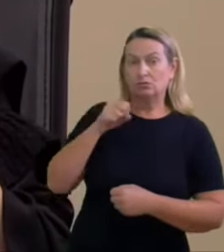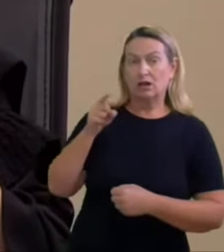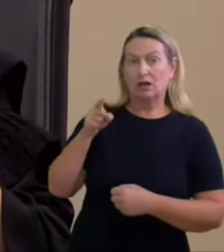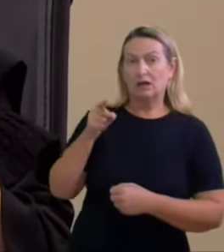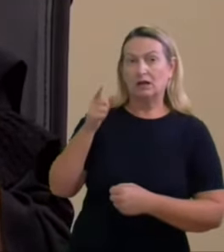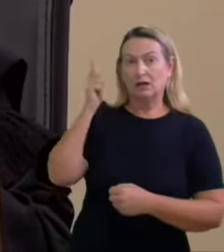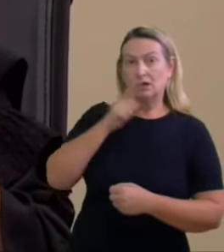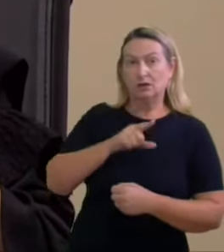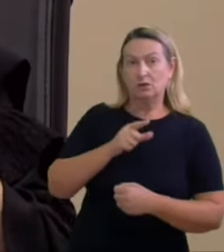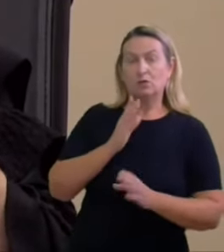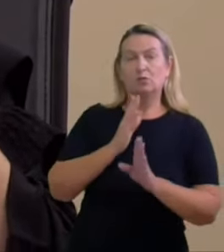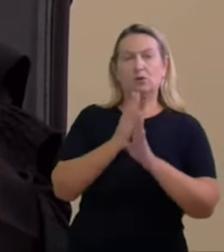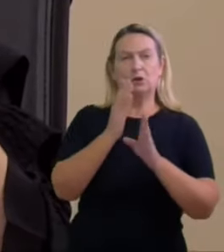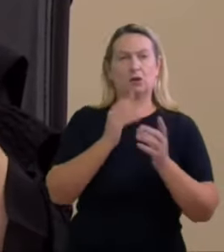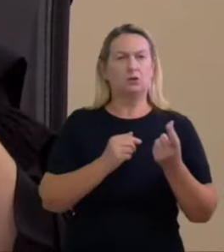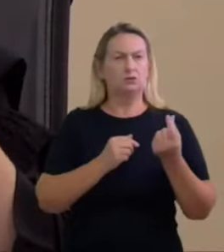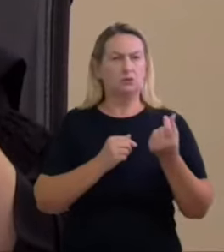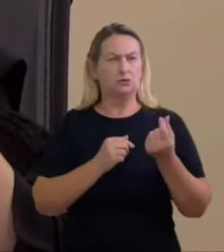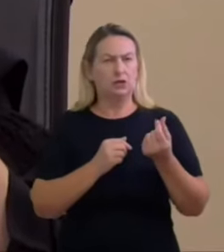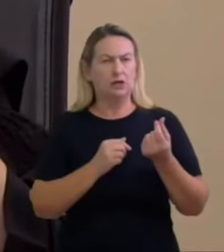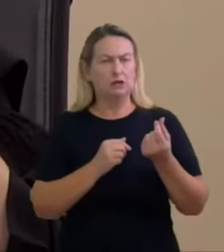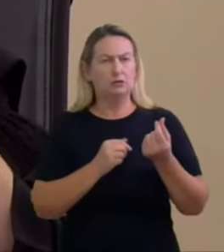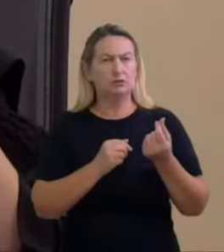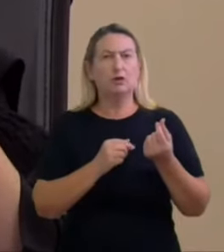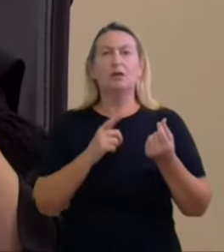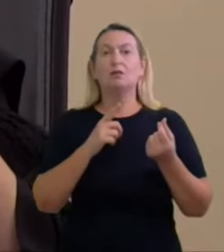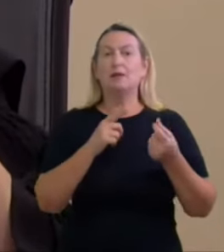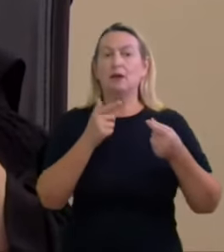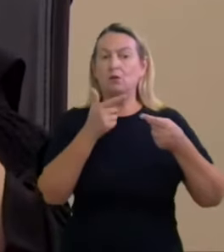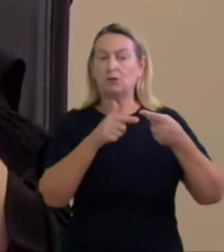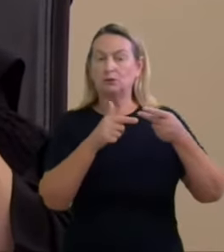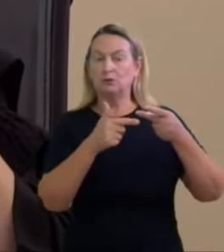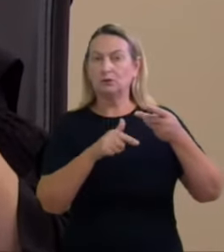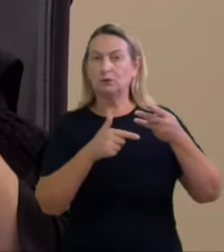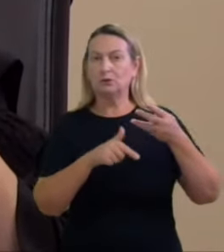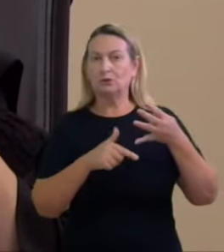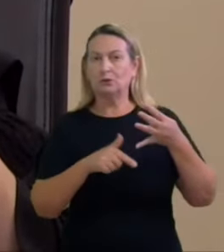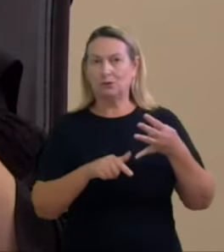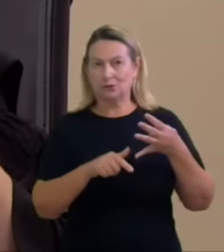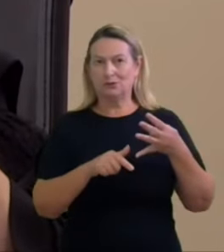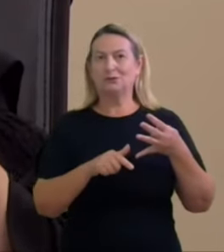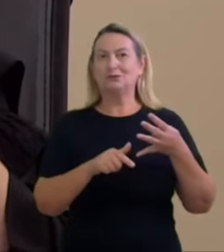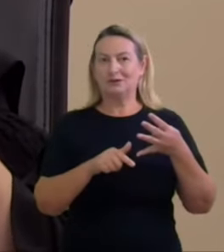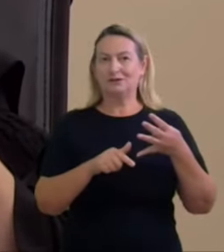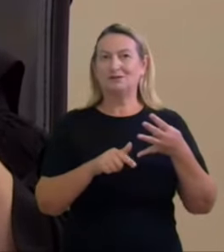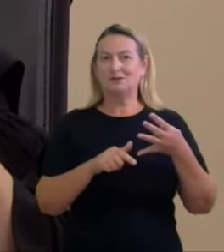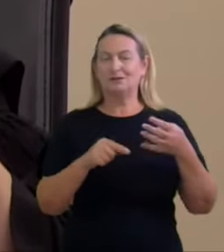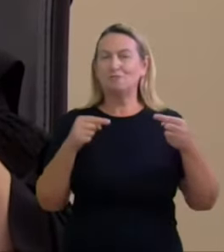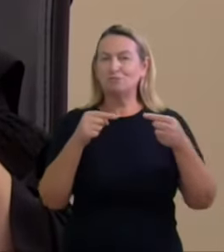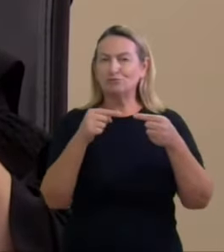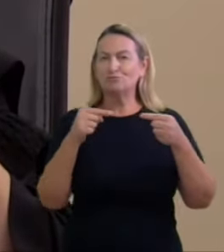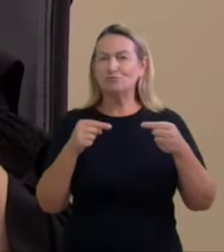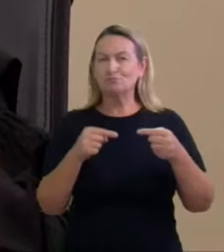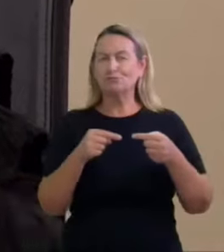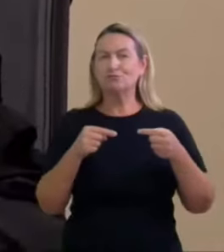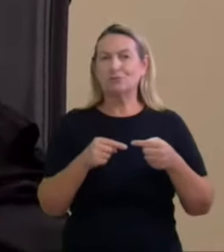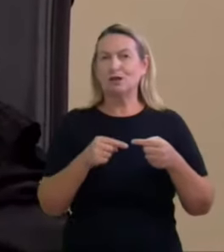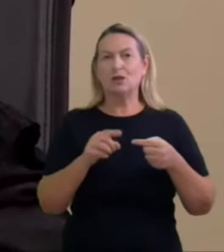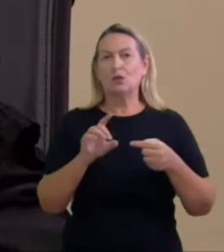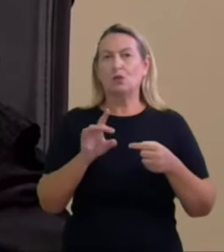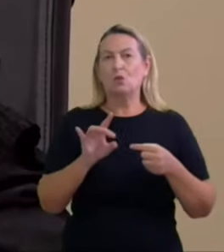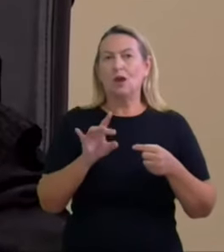é incorreto porque há outras causas há concausas há causas concorrentes que truncam essa suposta